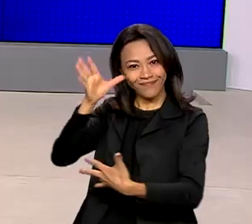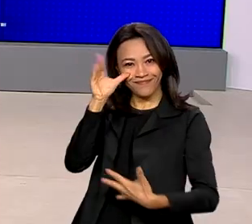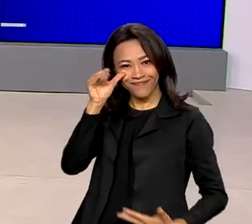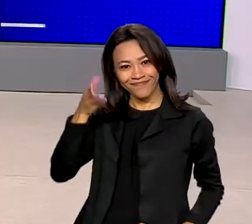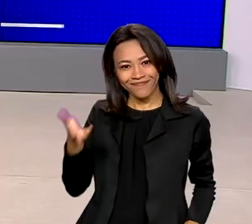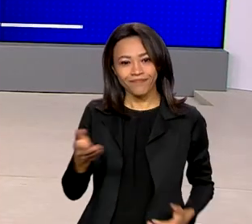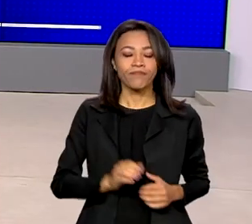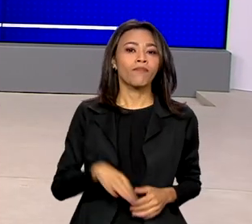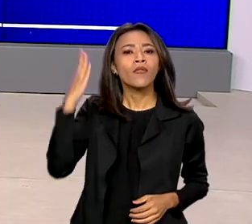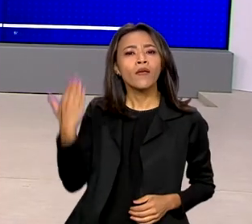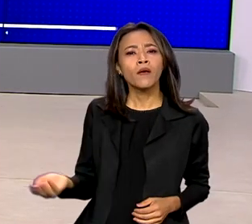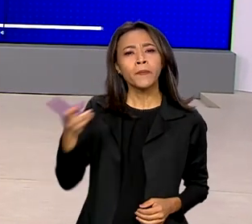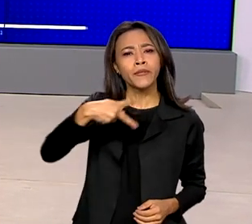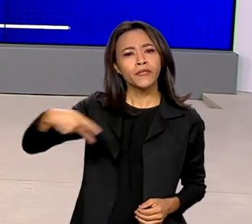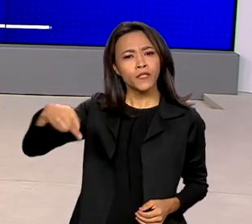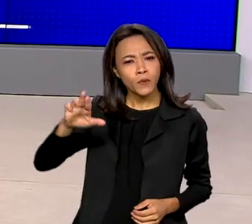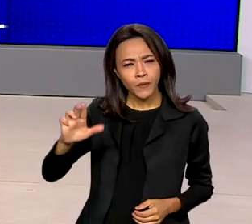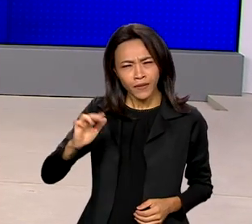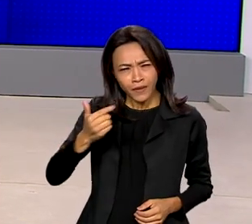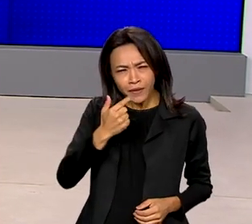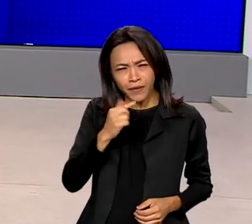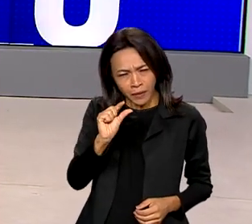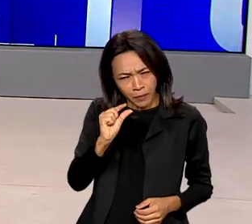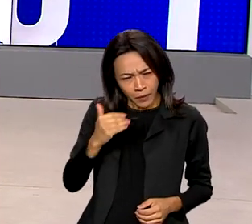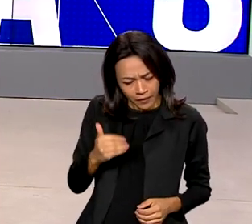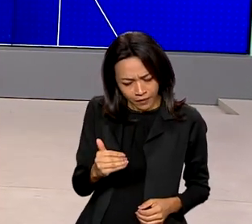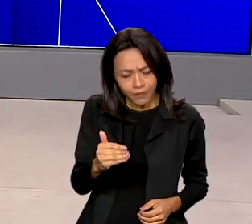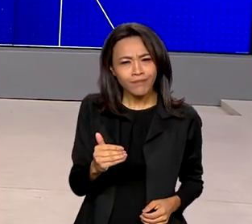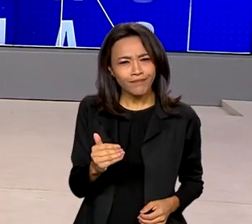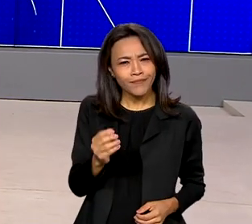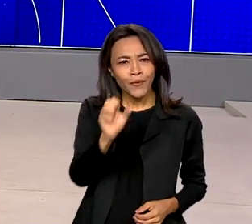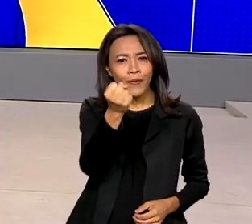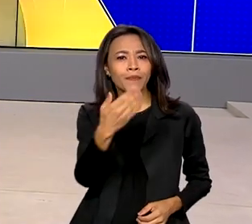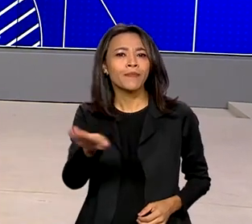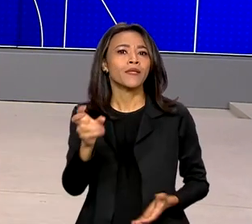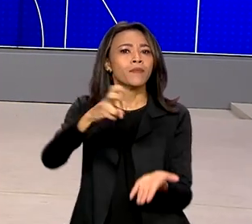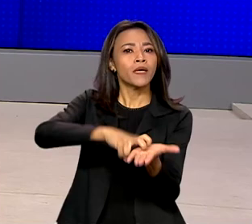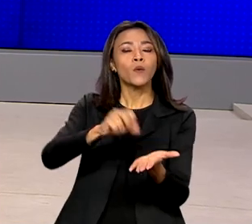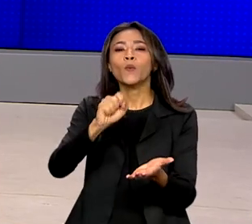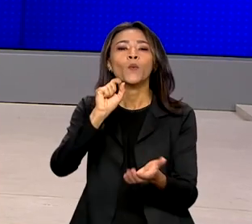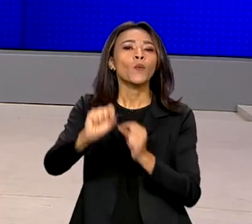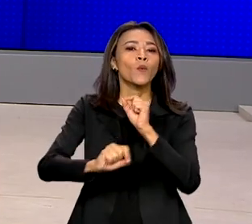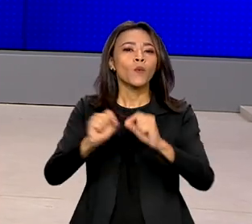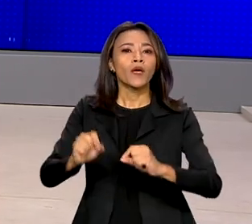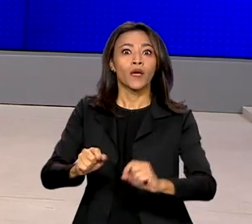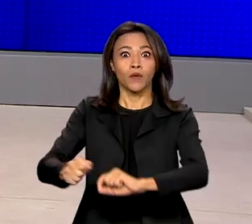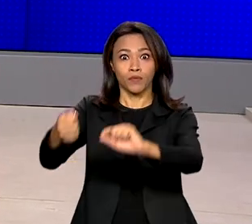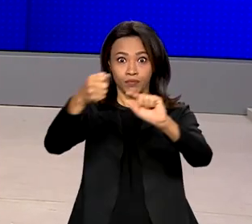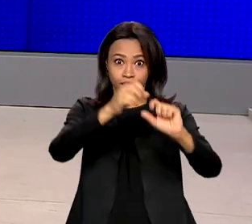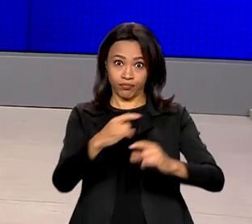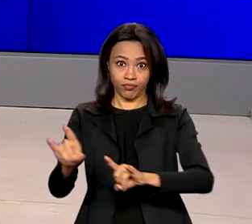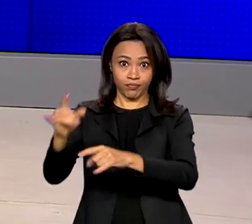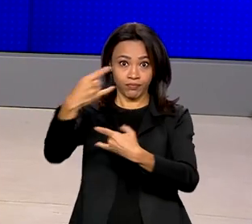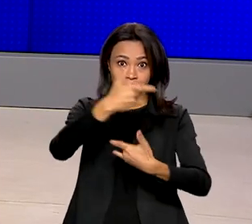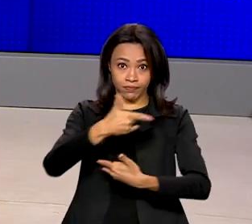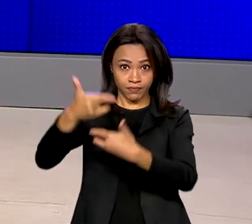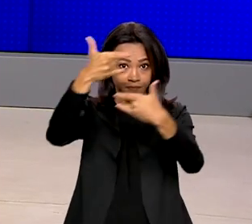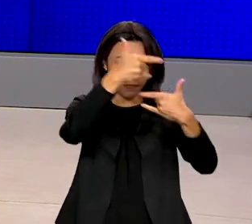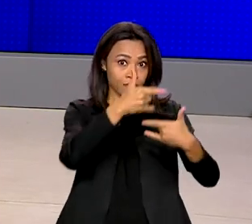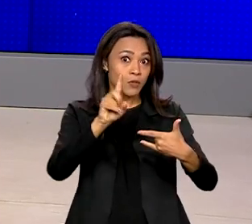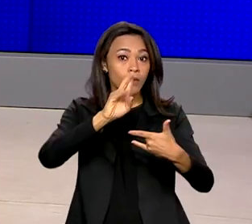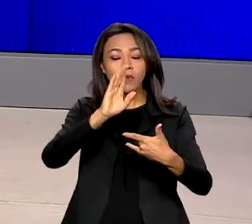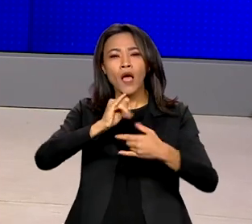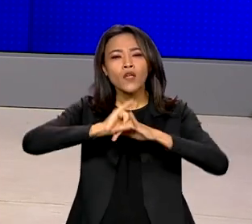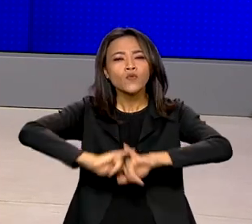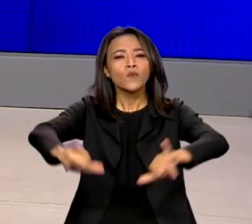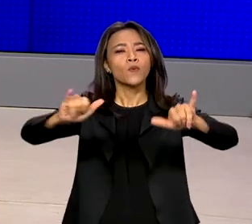O presidente Lula faz daqui a pouquinho, às oito e meia da manhã, uma live para divulgar as principais ações do governo neste